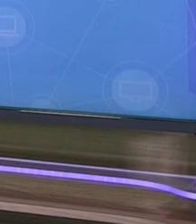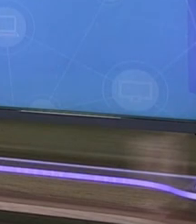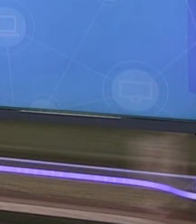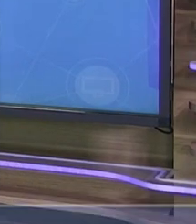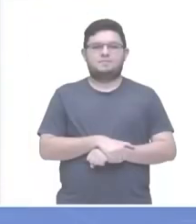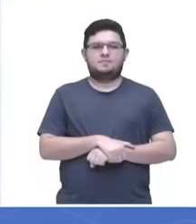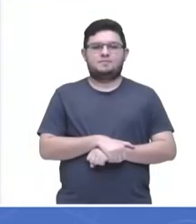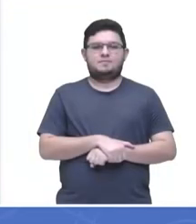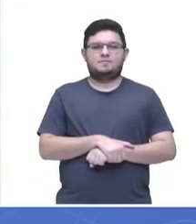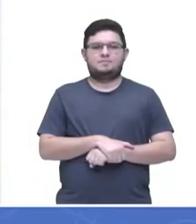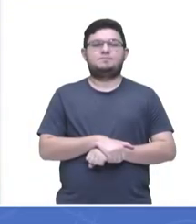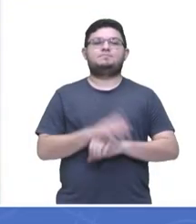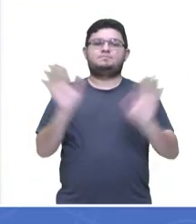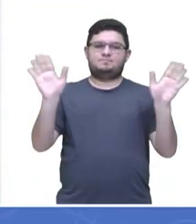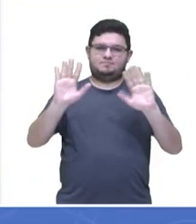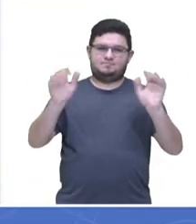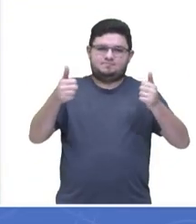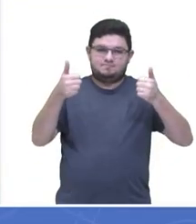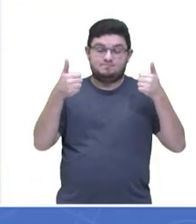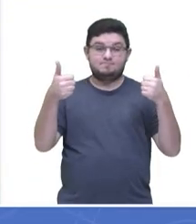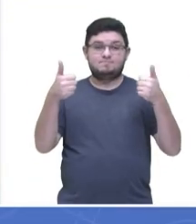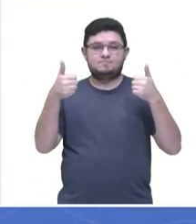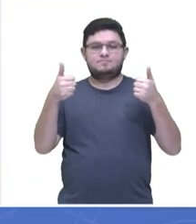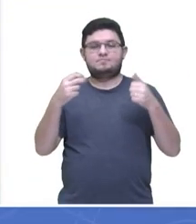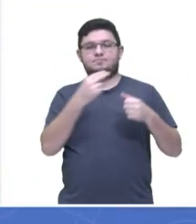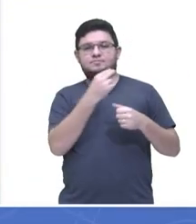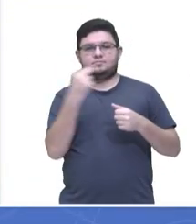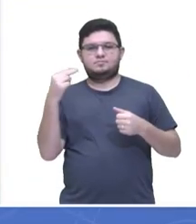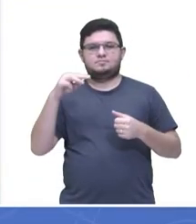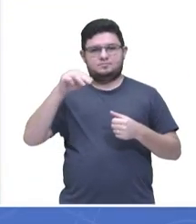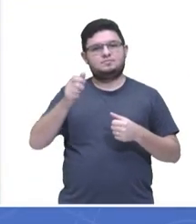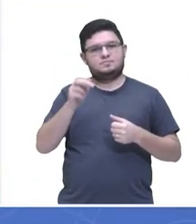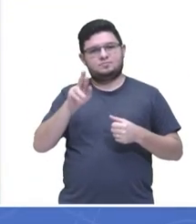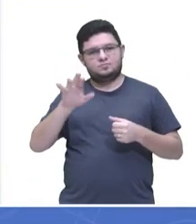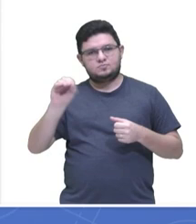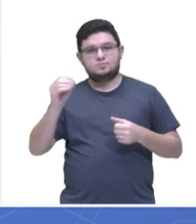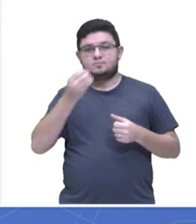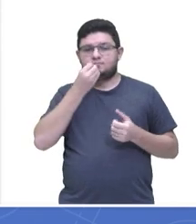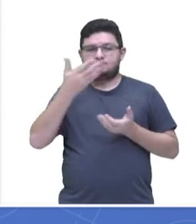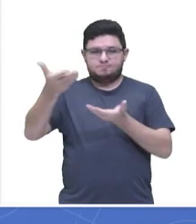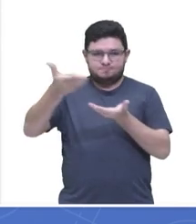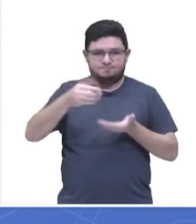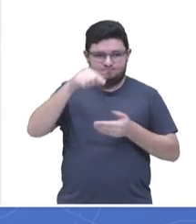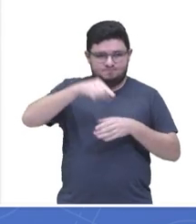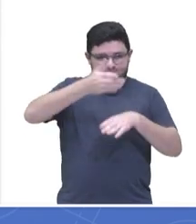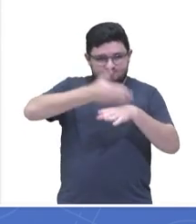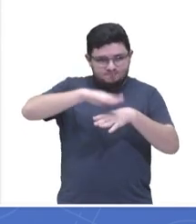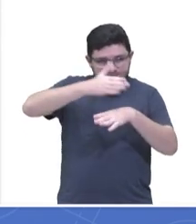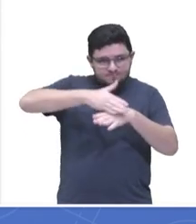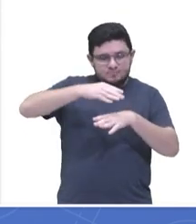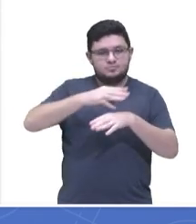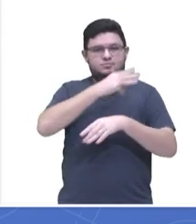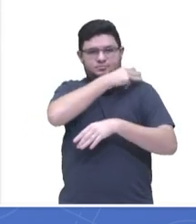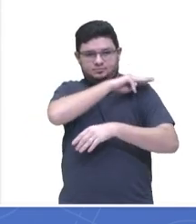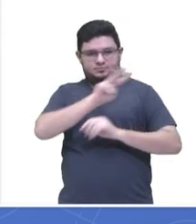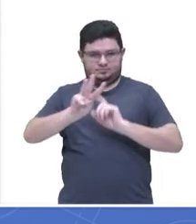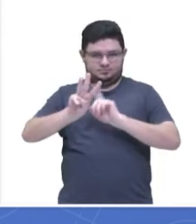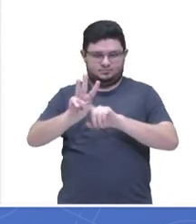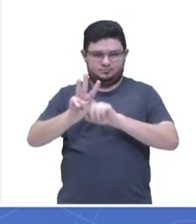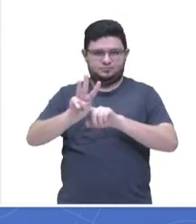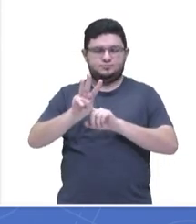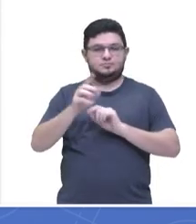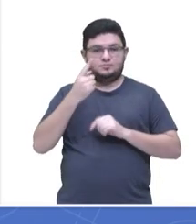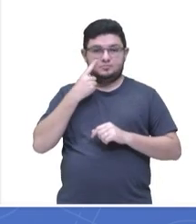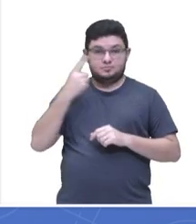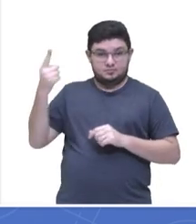Eu sou o professor Mário André e sejam todos bem-vindos ao nosso Exercitando da terceira série do Ensino Médio. Acompanhe comigo na tela a nossa